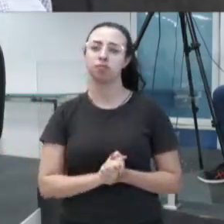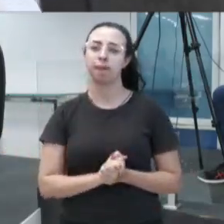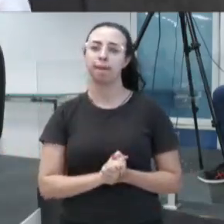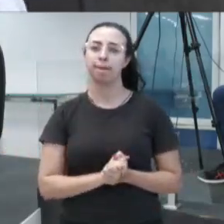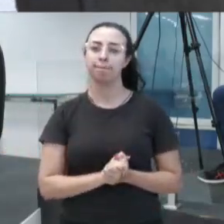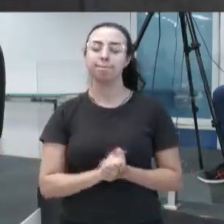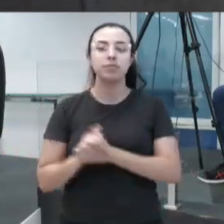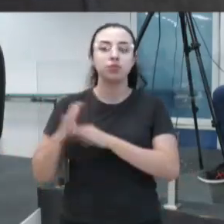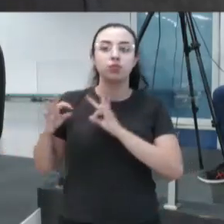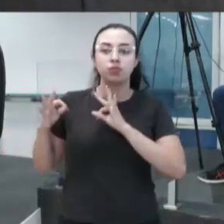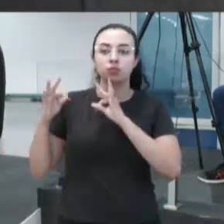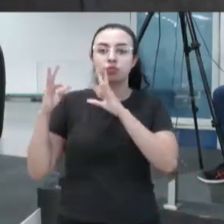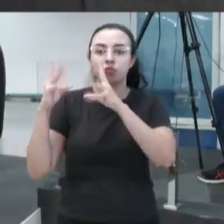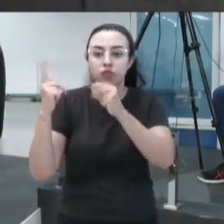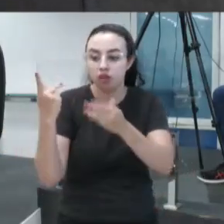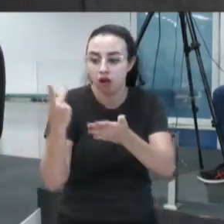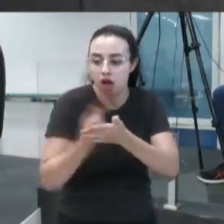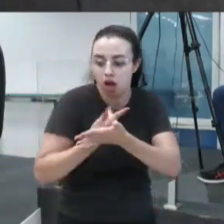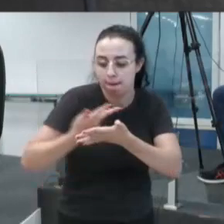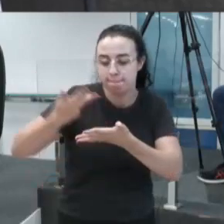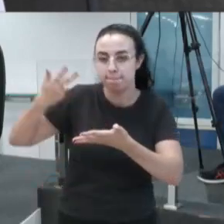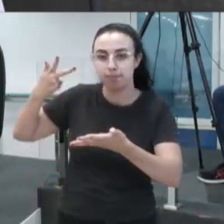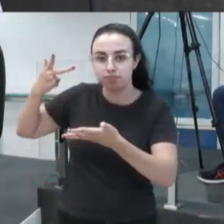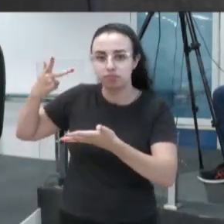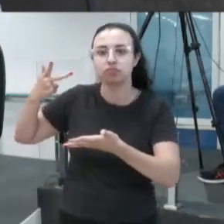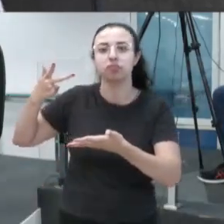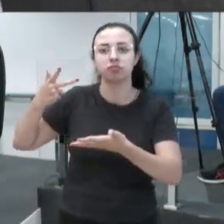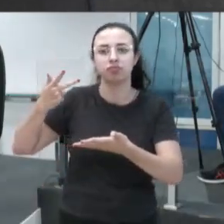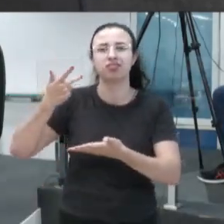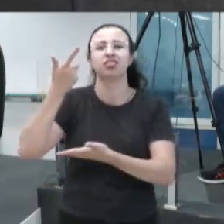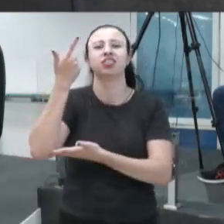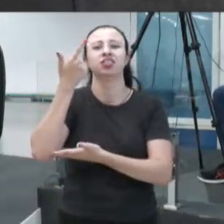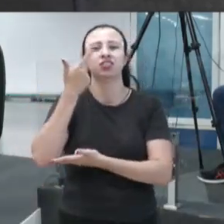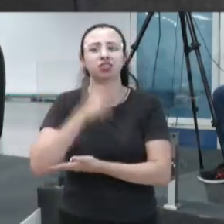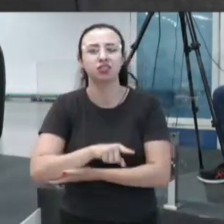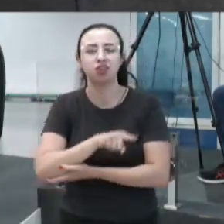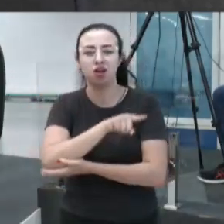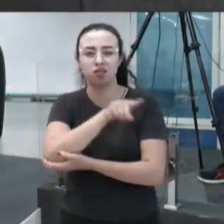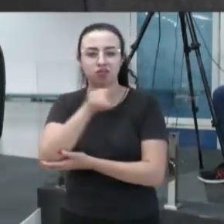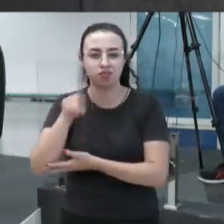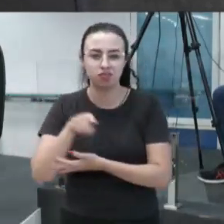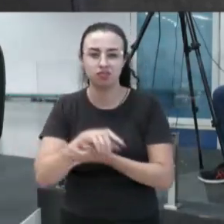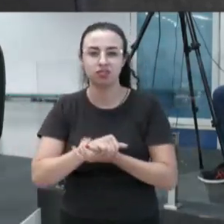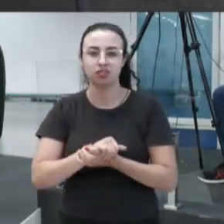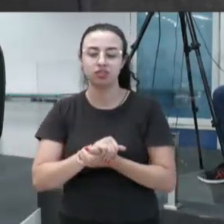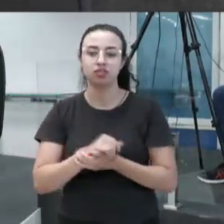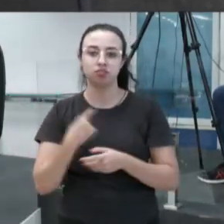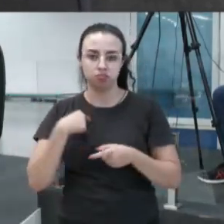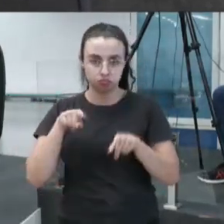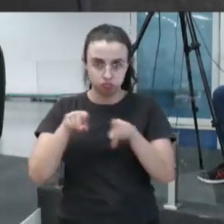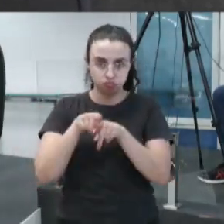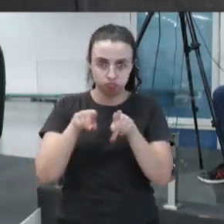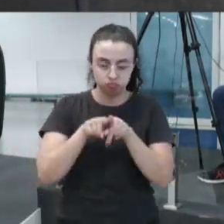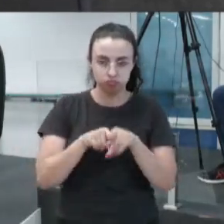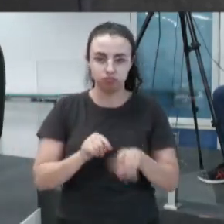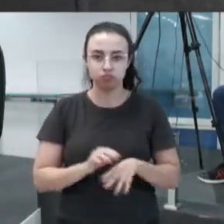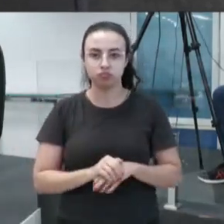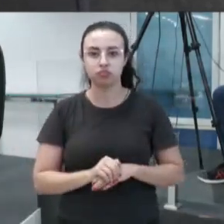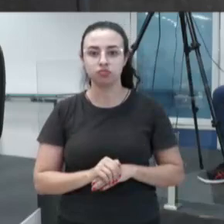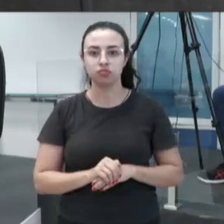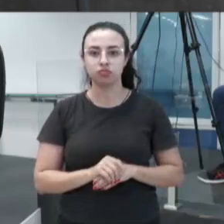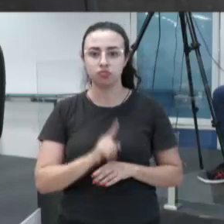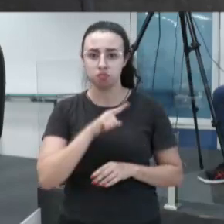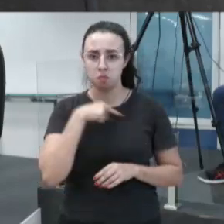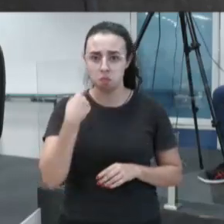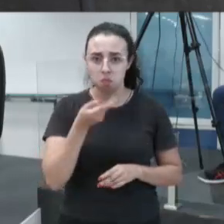diante de tudo que aconteceu nos últimos dias, de mais um chapéu que vocês tomaram, incluindo eu, se nós vamos